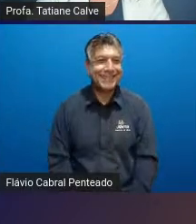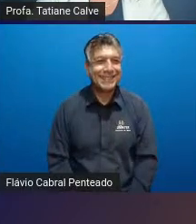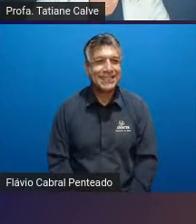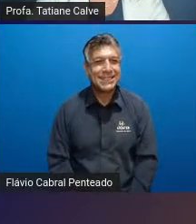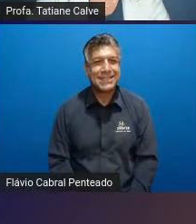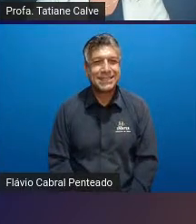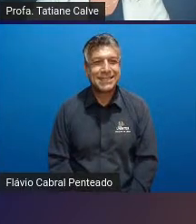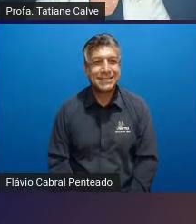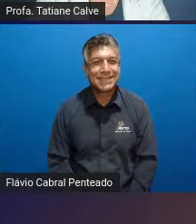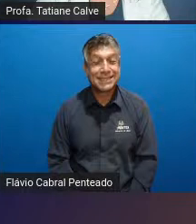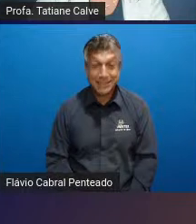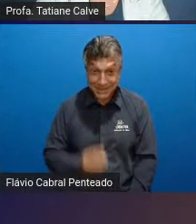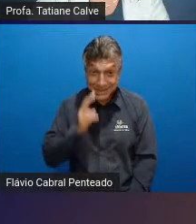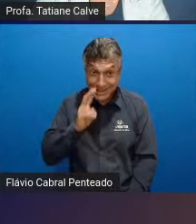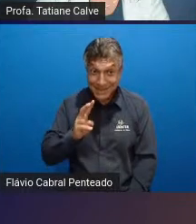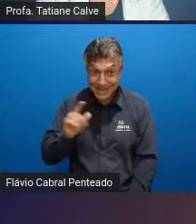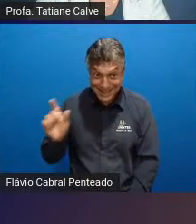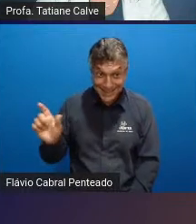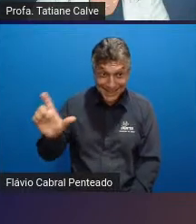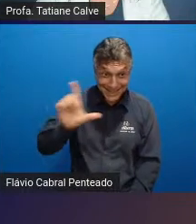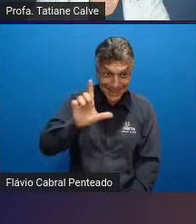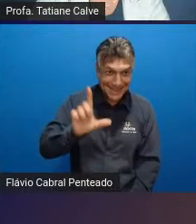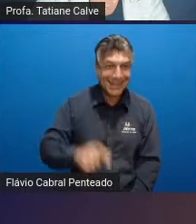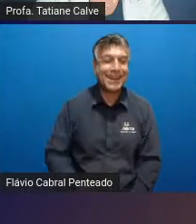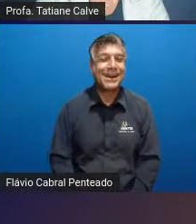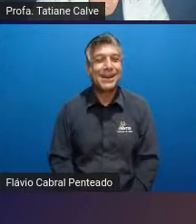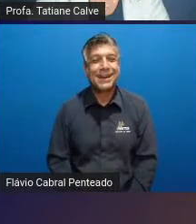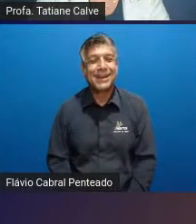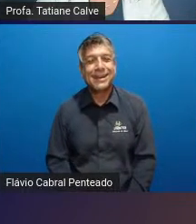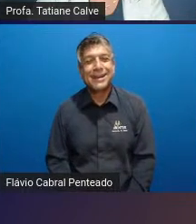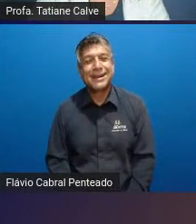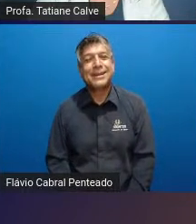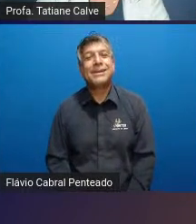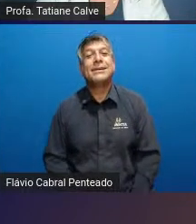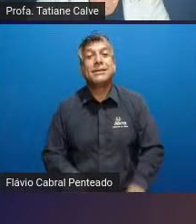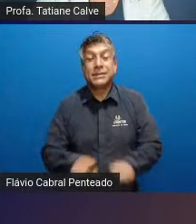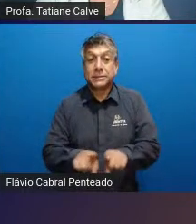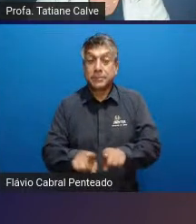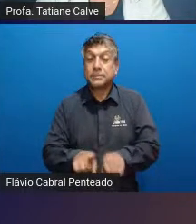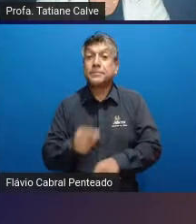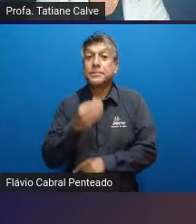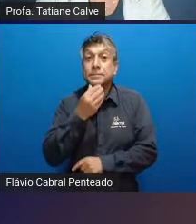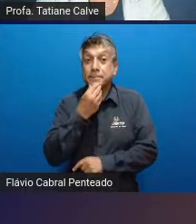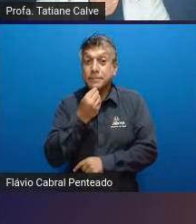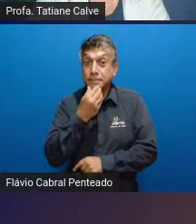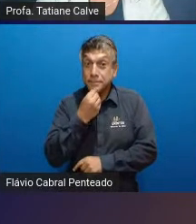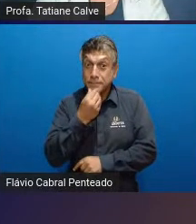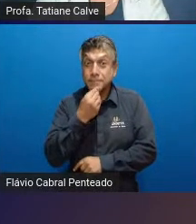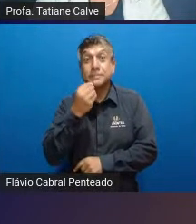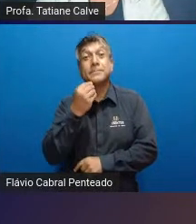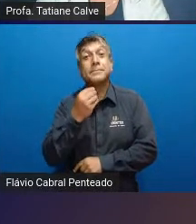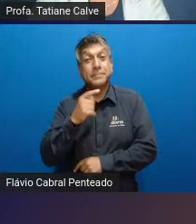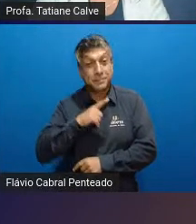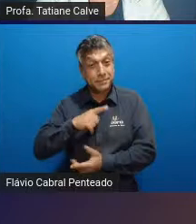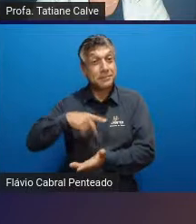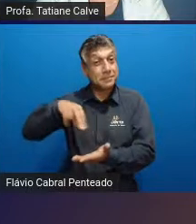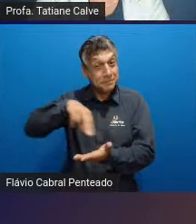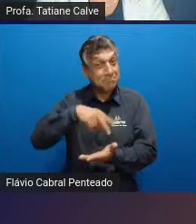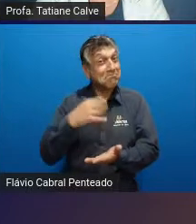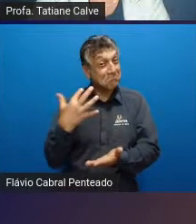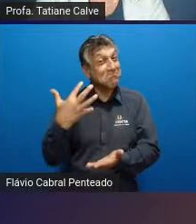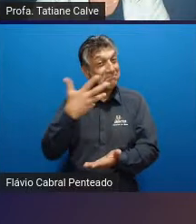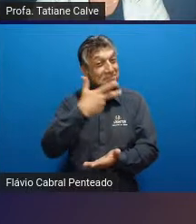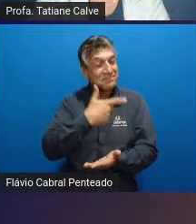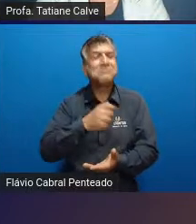então vamos lá vamos seguindo aqui também temos meninos olha que fofo temos meninos no balé clássico